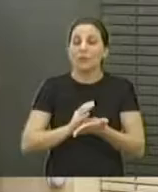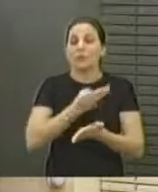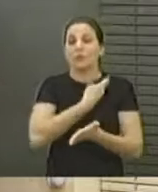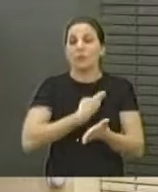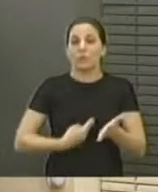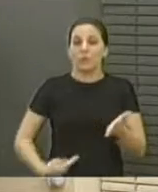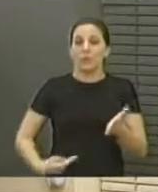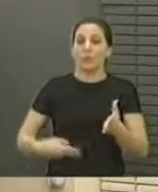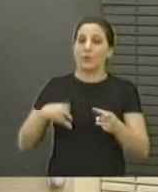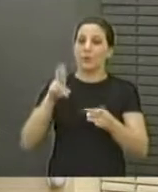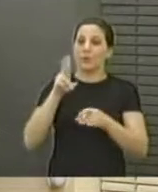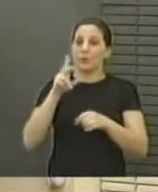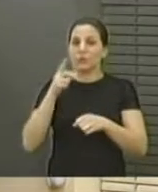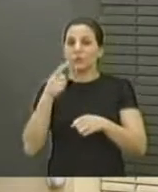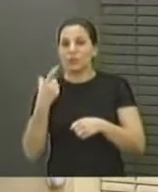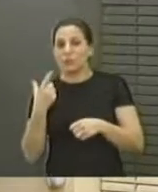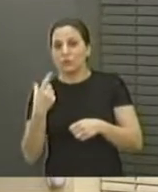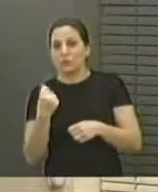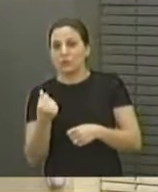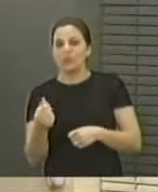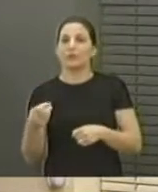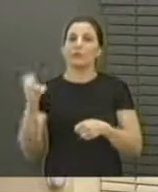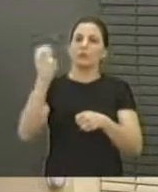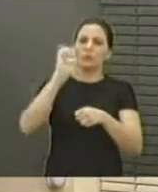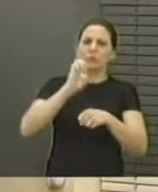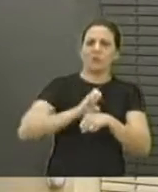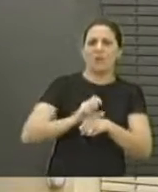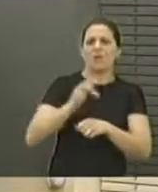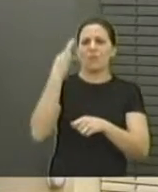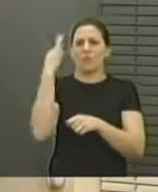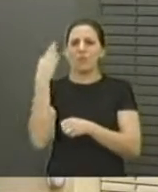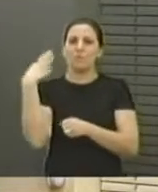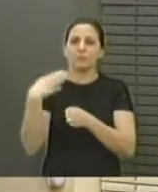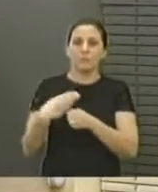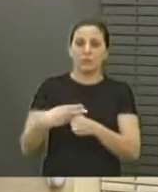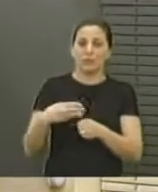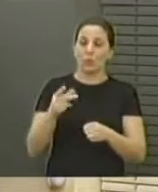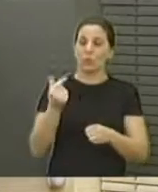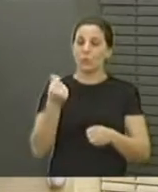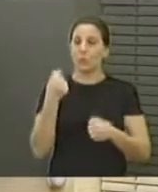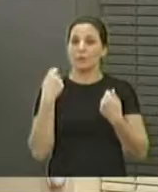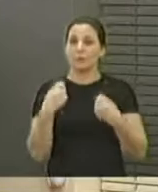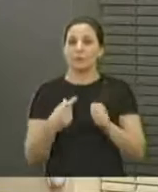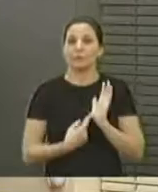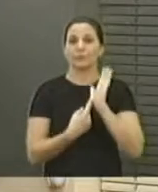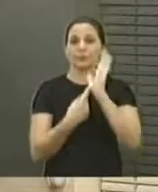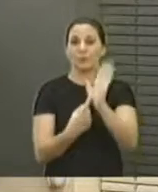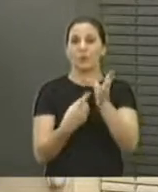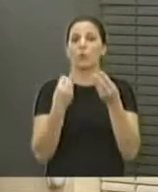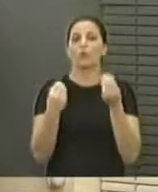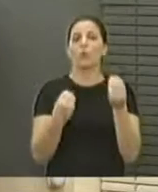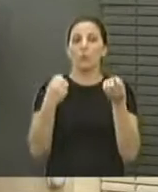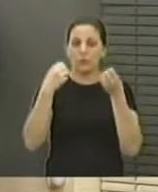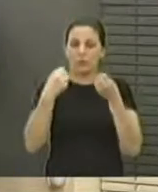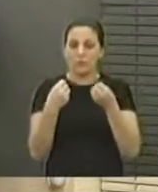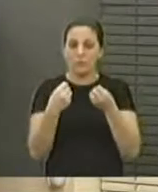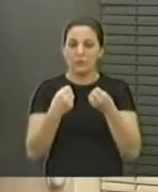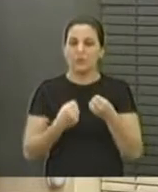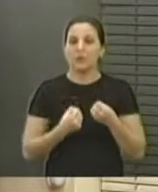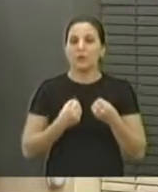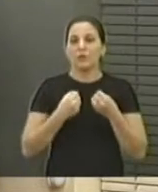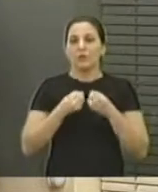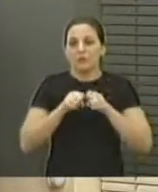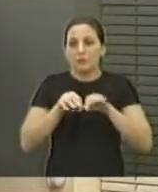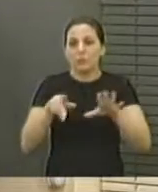entra a verba do Estado, entra a verba federal, entra a verba do município, e essa verba tem que ser dita, aonde foi gasta, de que forma é foi